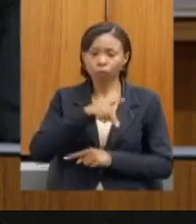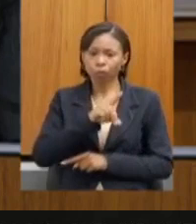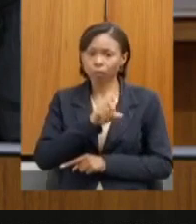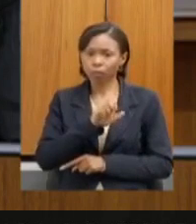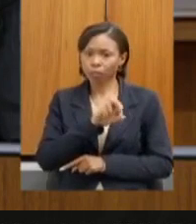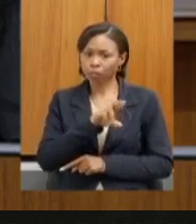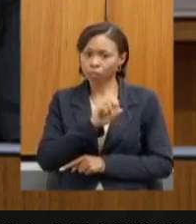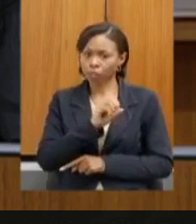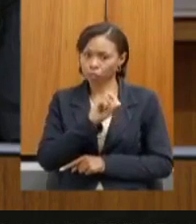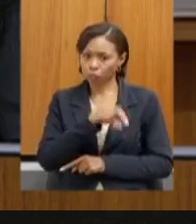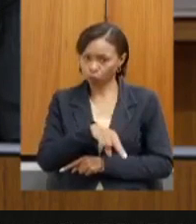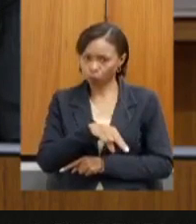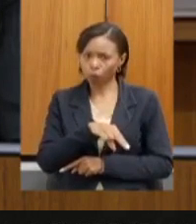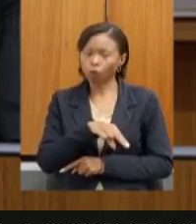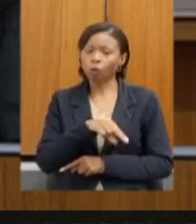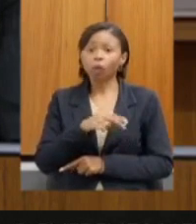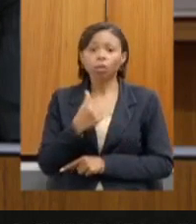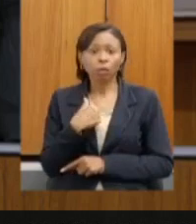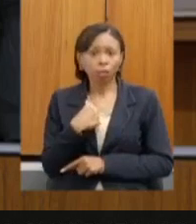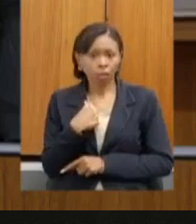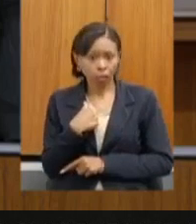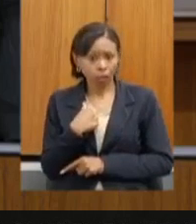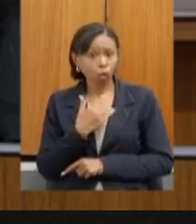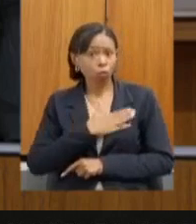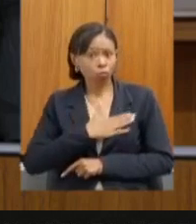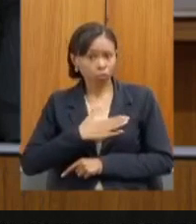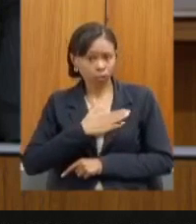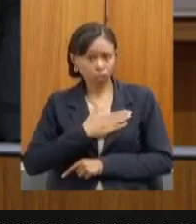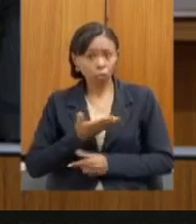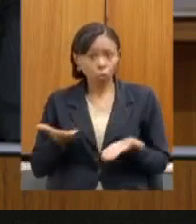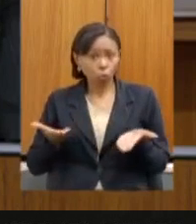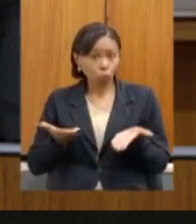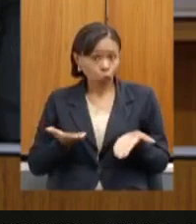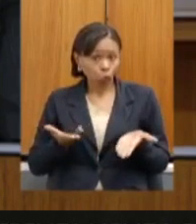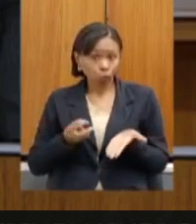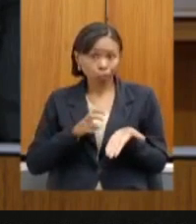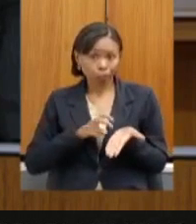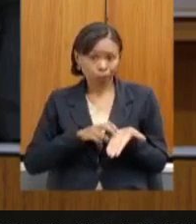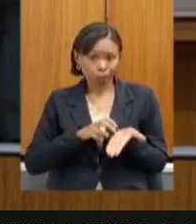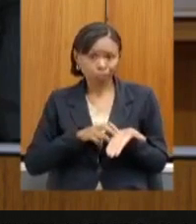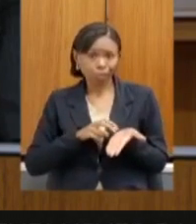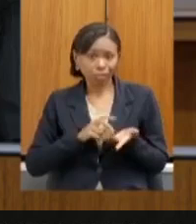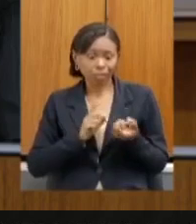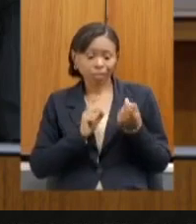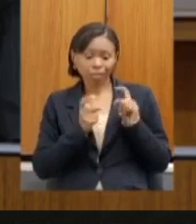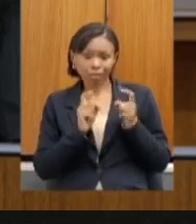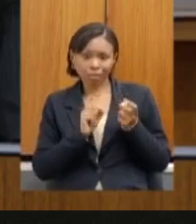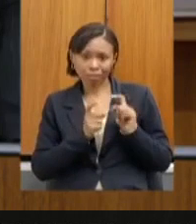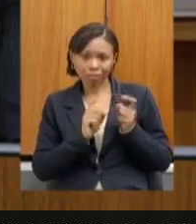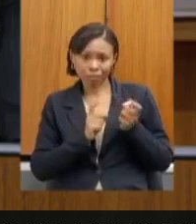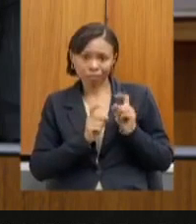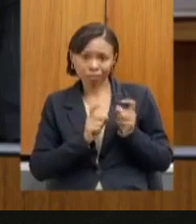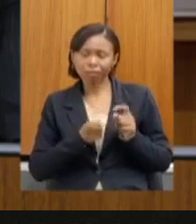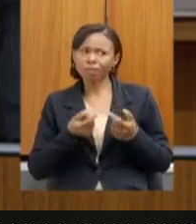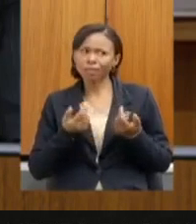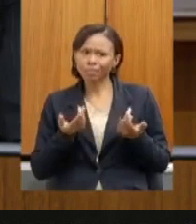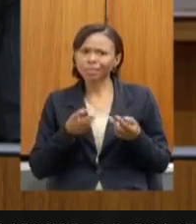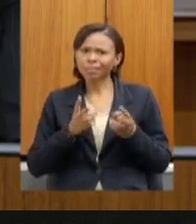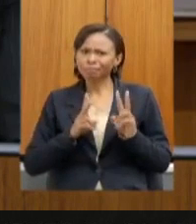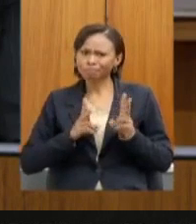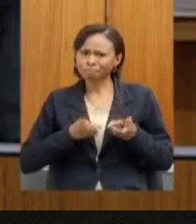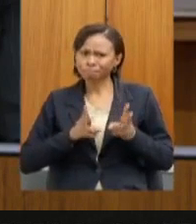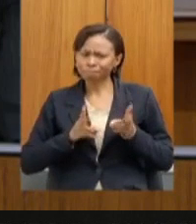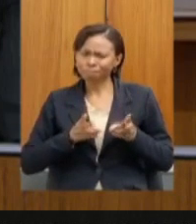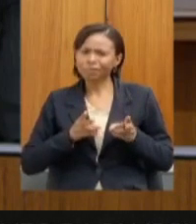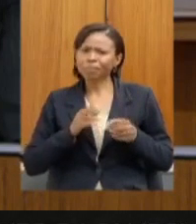onde tive o prazer na manhã desse dia de estar em reunião e sempre quando a gente